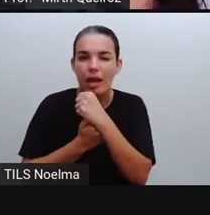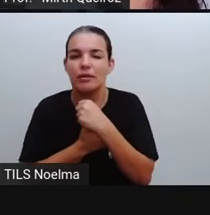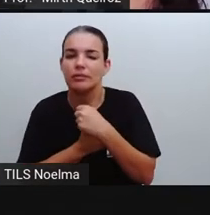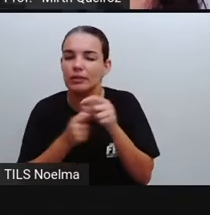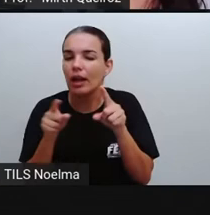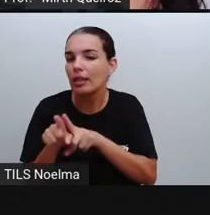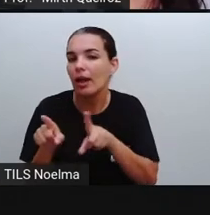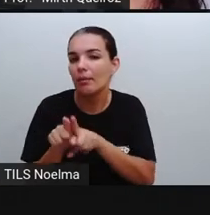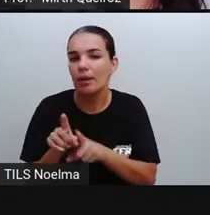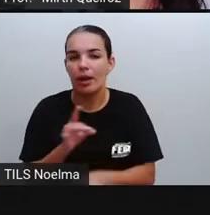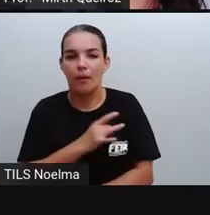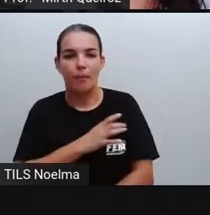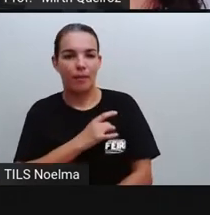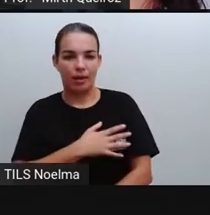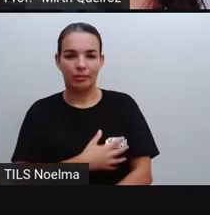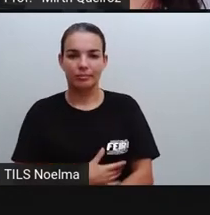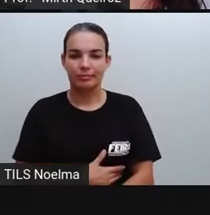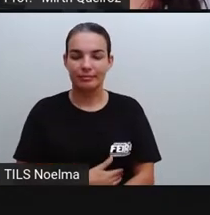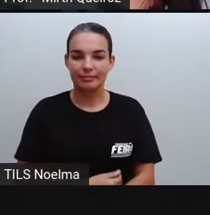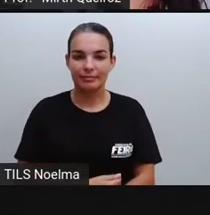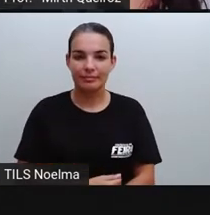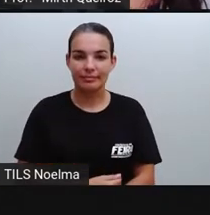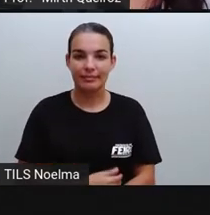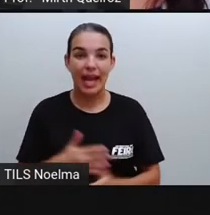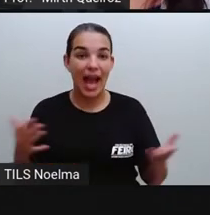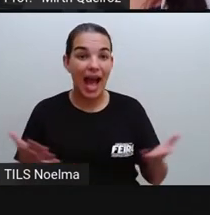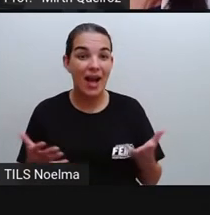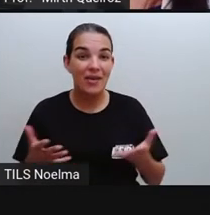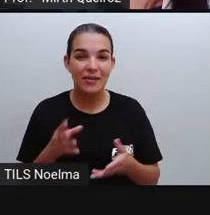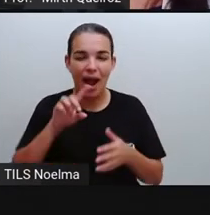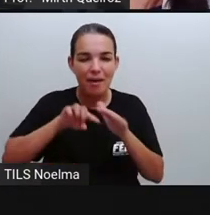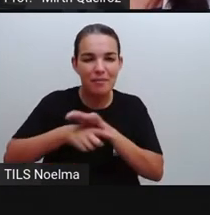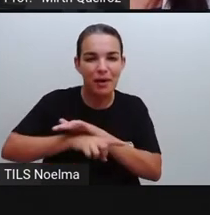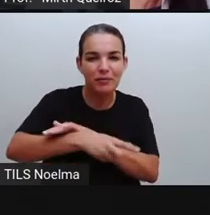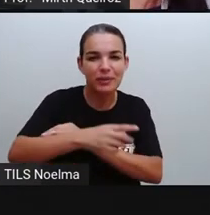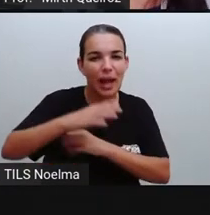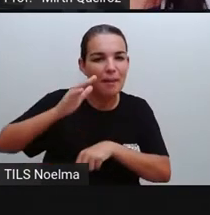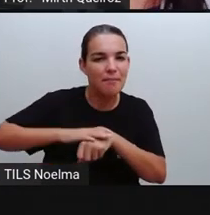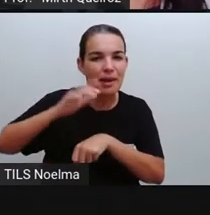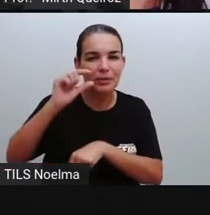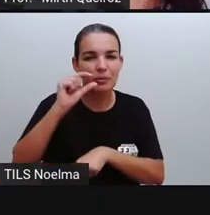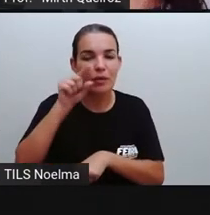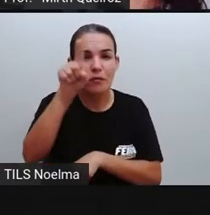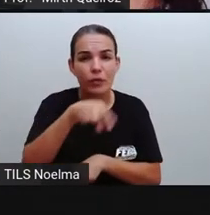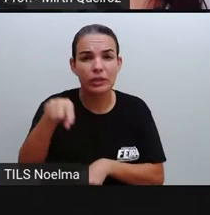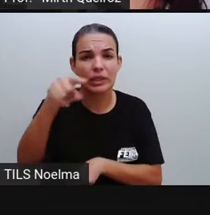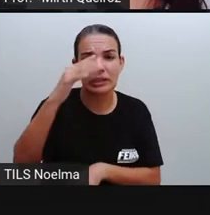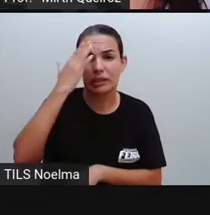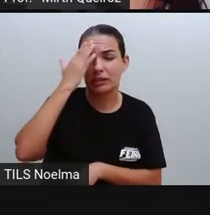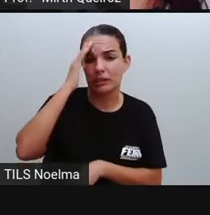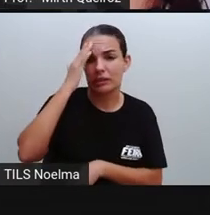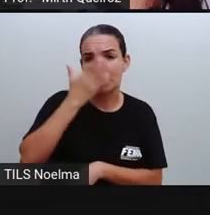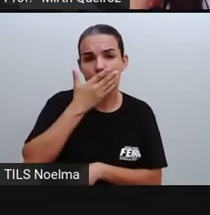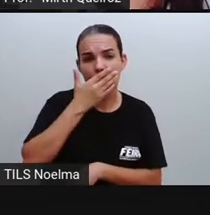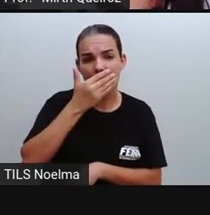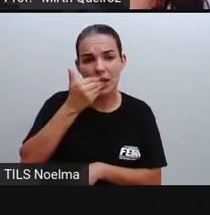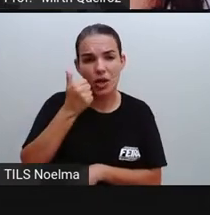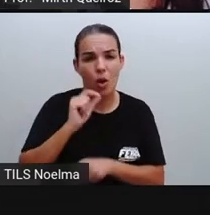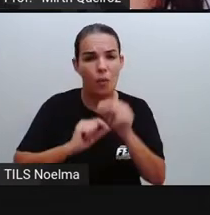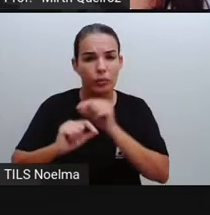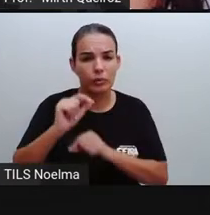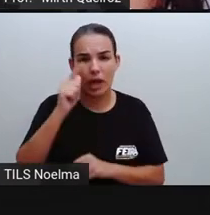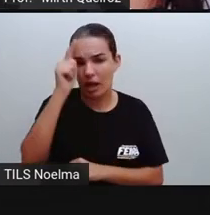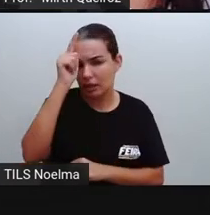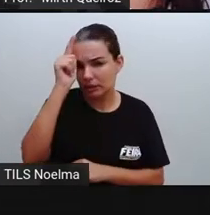objetivos aí das lendas urbanas. E para a gente aprofundar mais um pouquinho, vocês entenderem mais aí sobre as